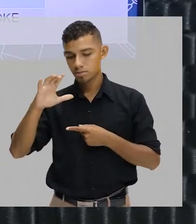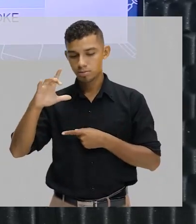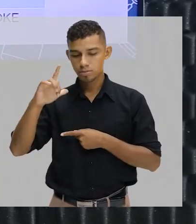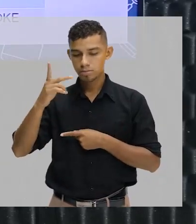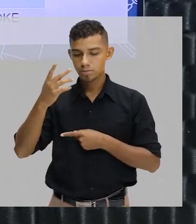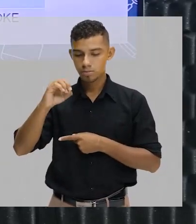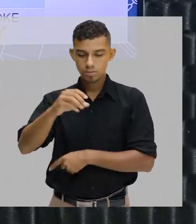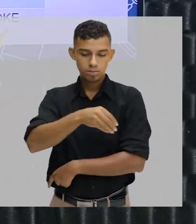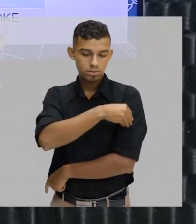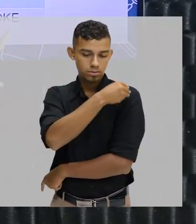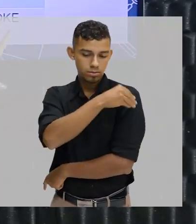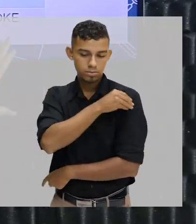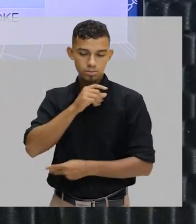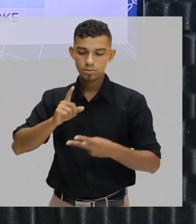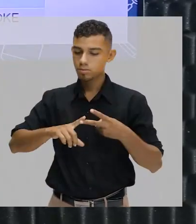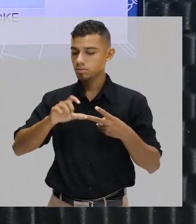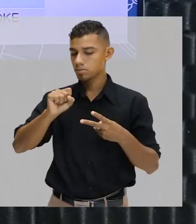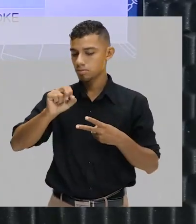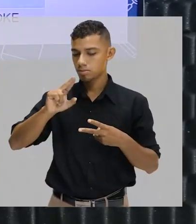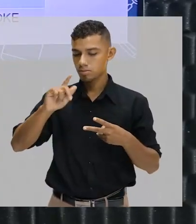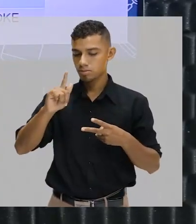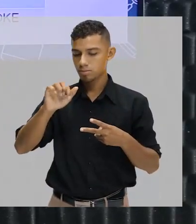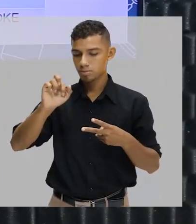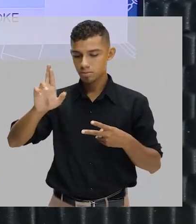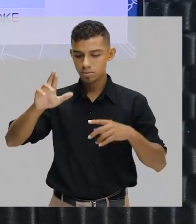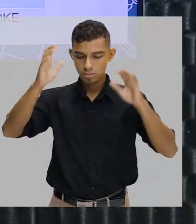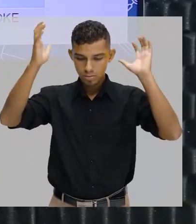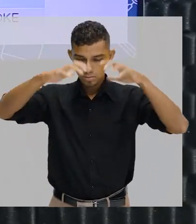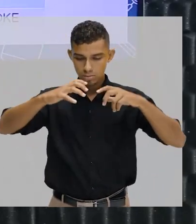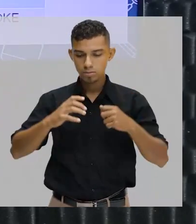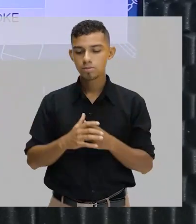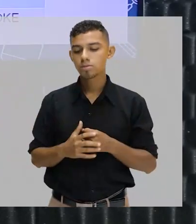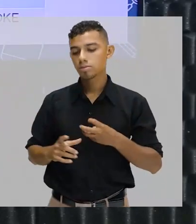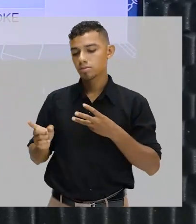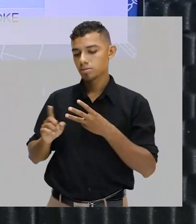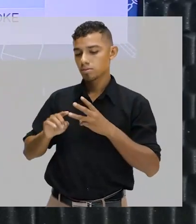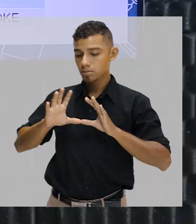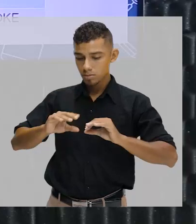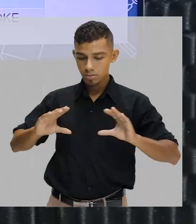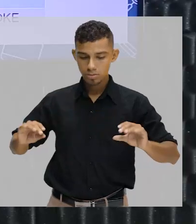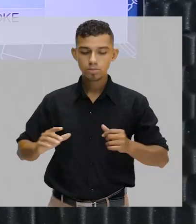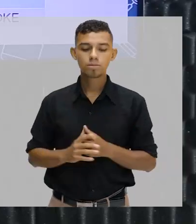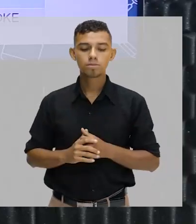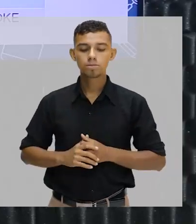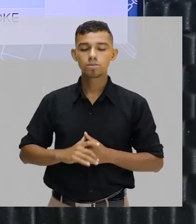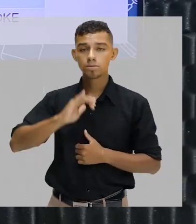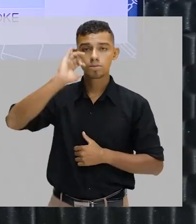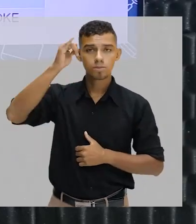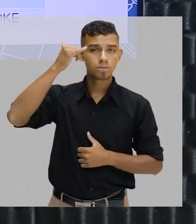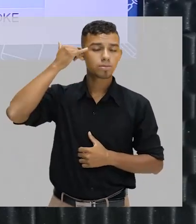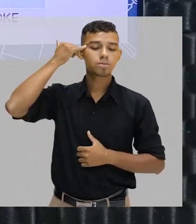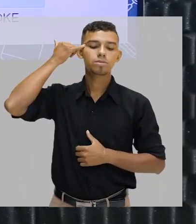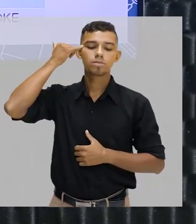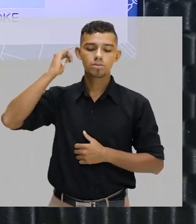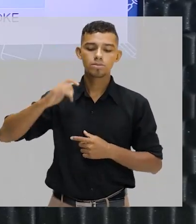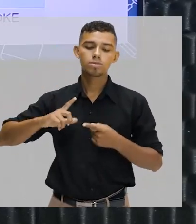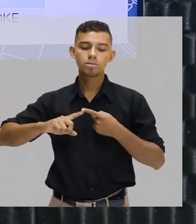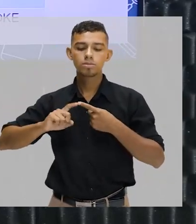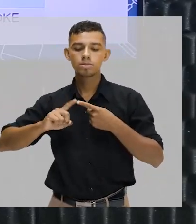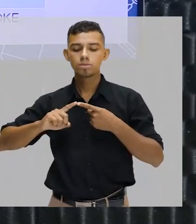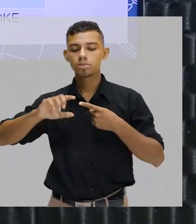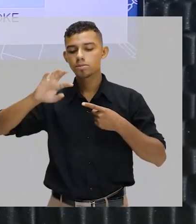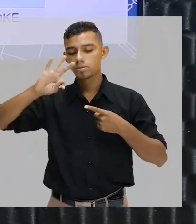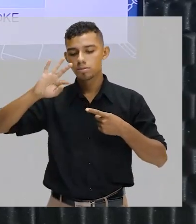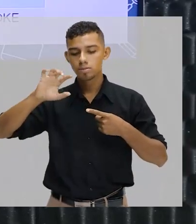que é o açúcar, sofa, que é o sofá. No caso do japonês, o inglês usa tsunami,